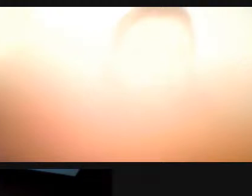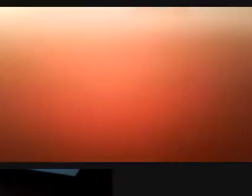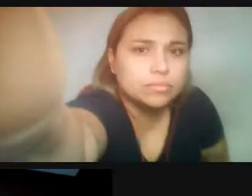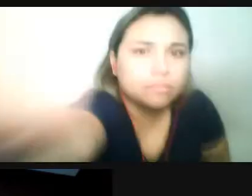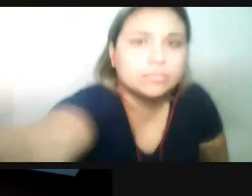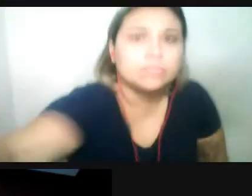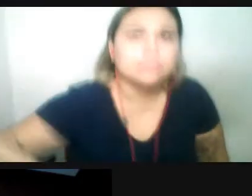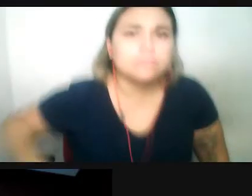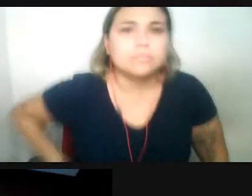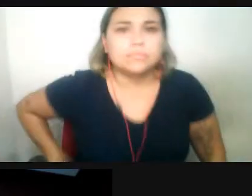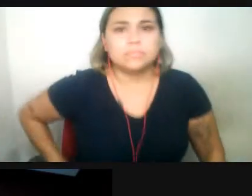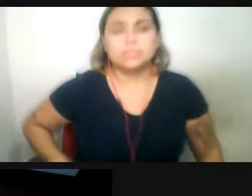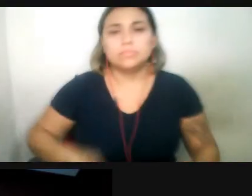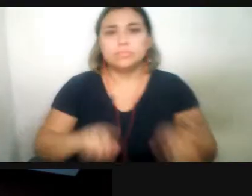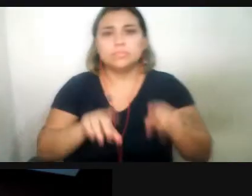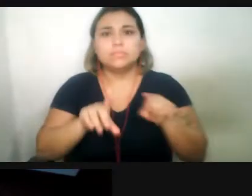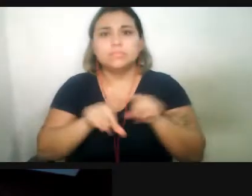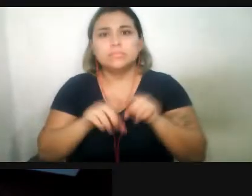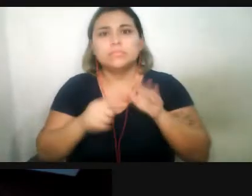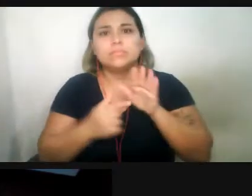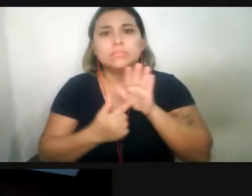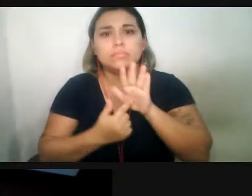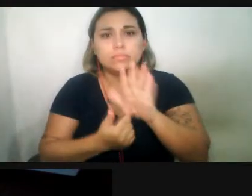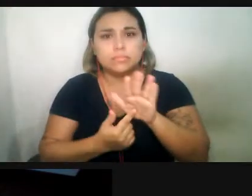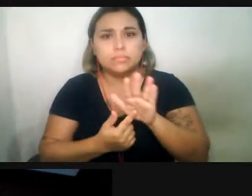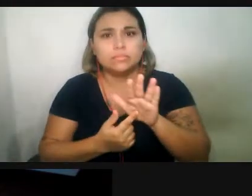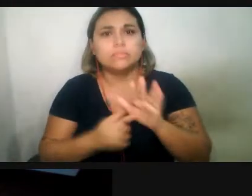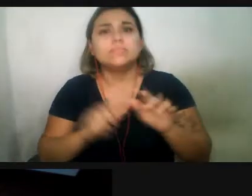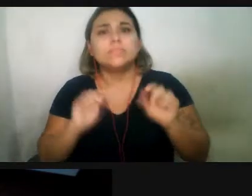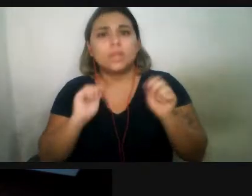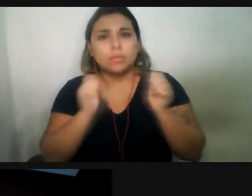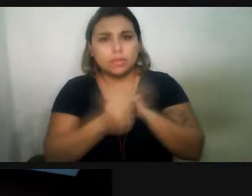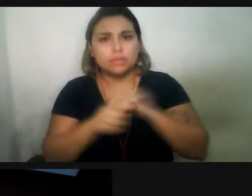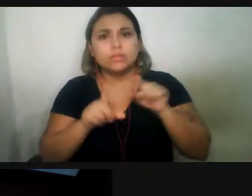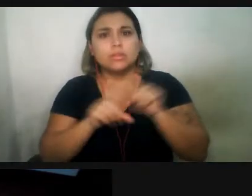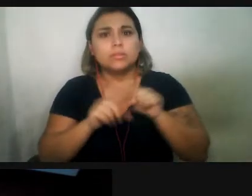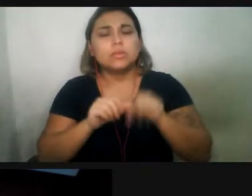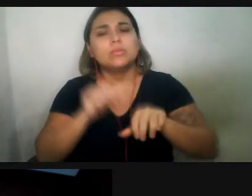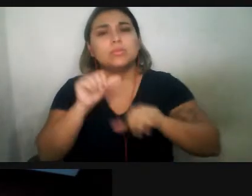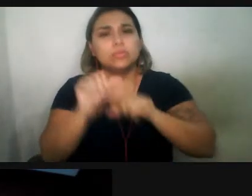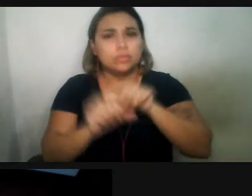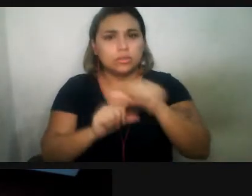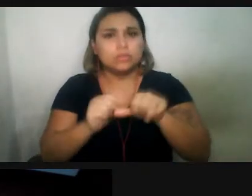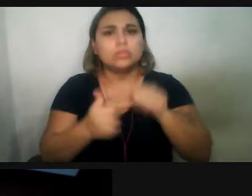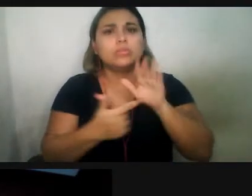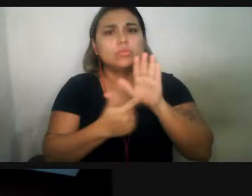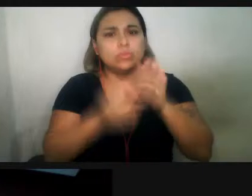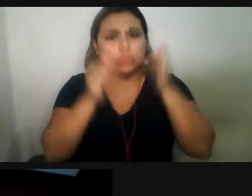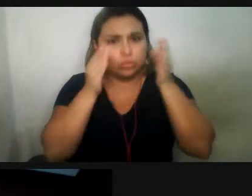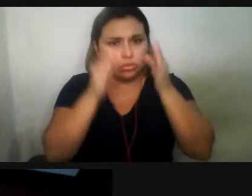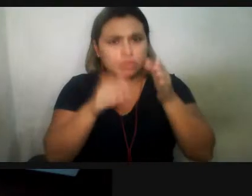gradualmente, né? Se adaptando e se modificando para especializar esse ambiente marinho.